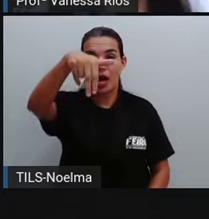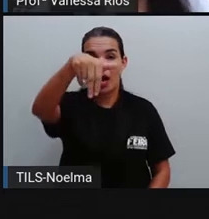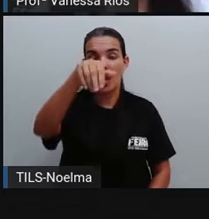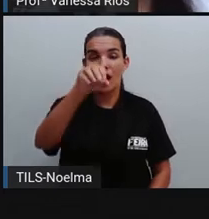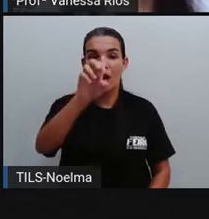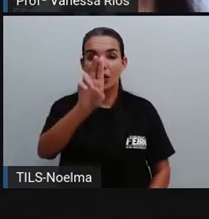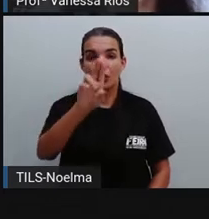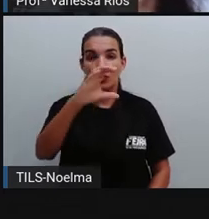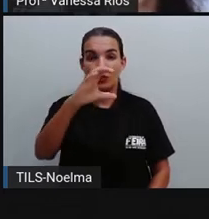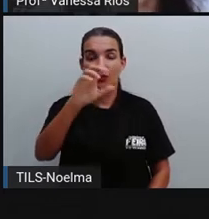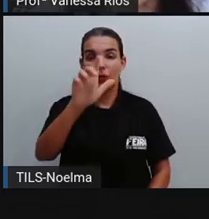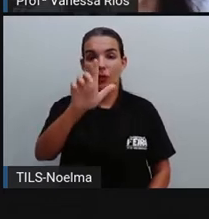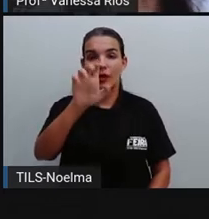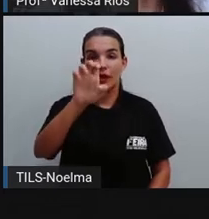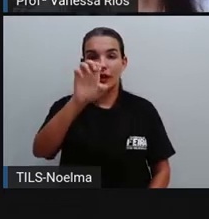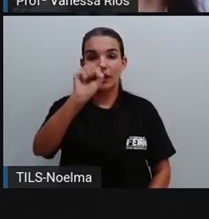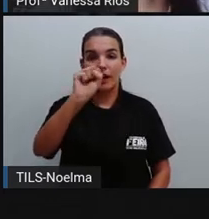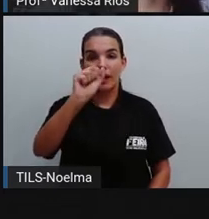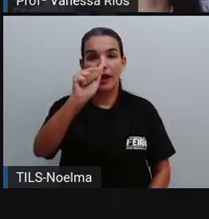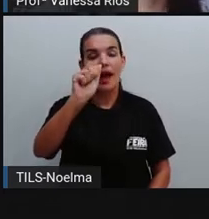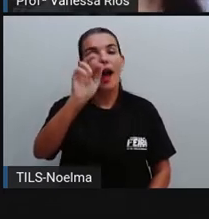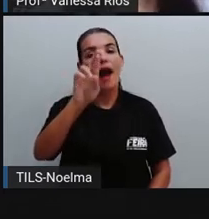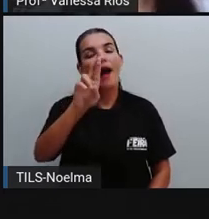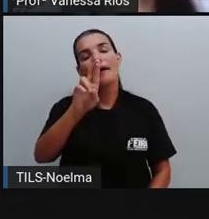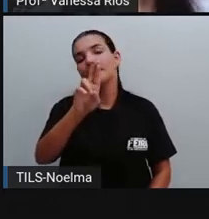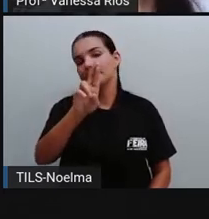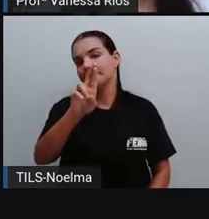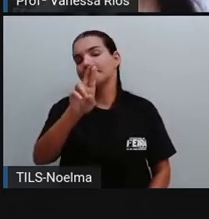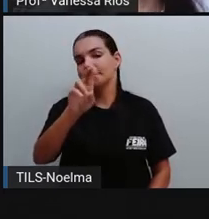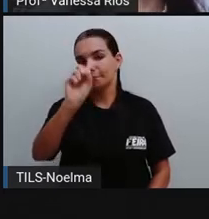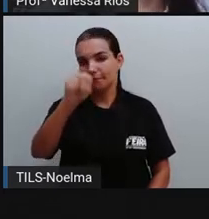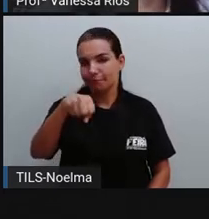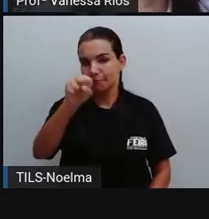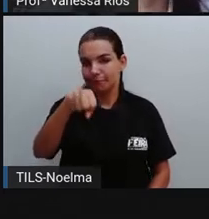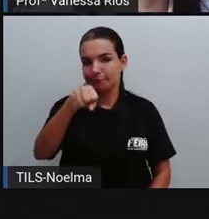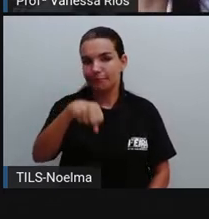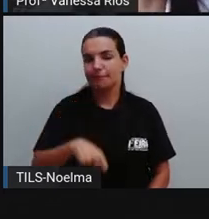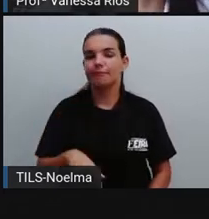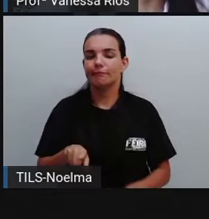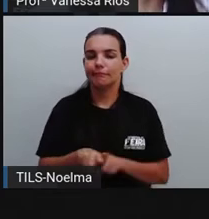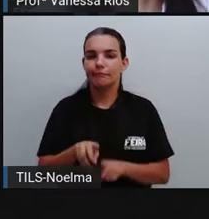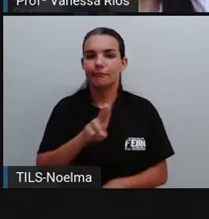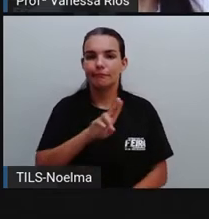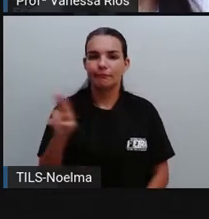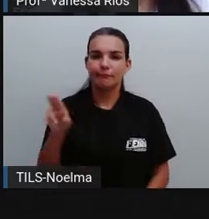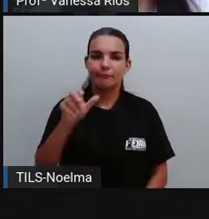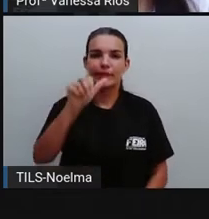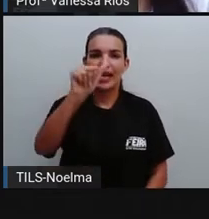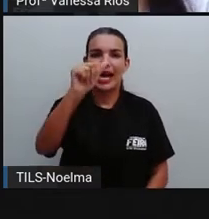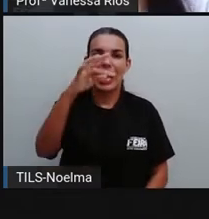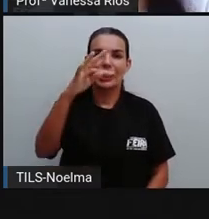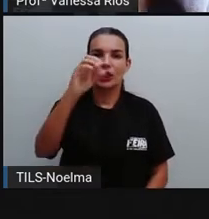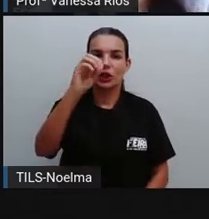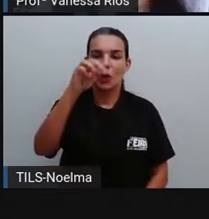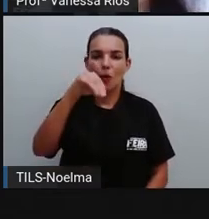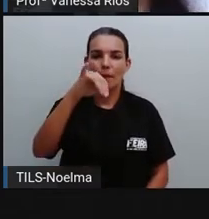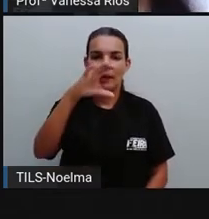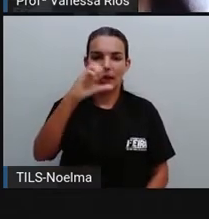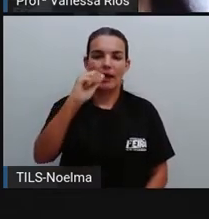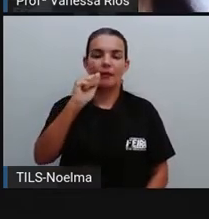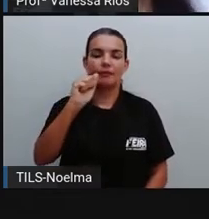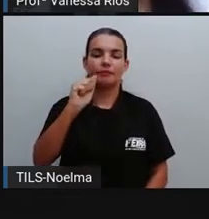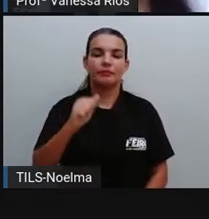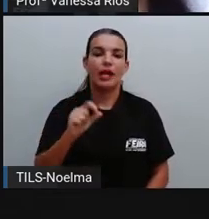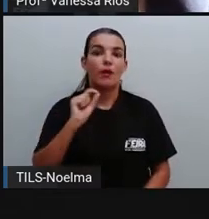energia não renováveis à energia nuclear, também conhecida como energia atômica.